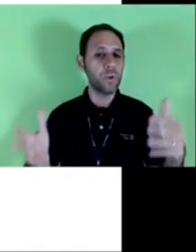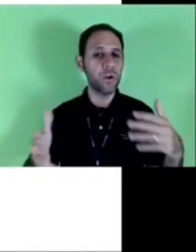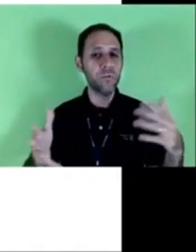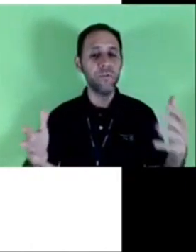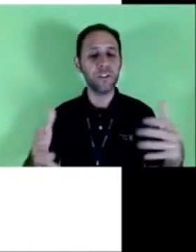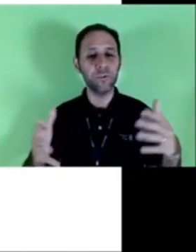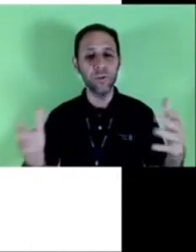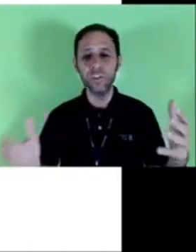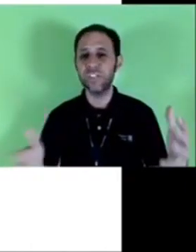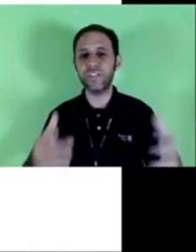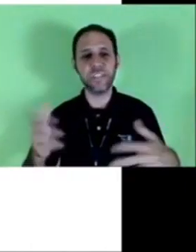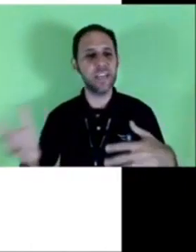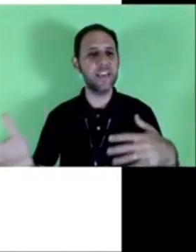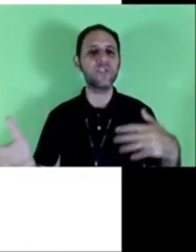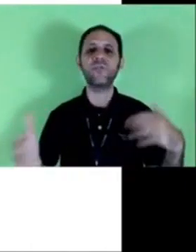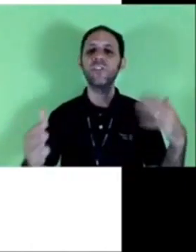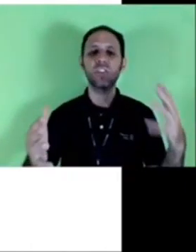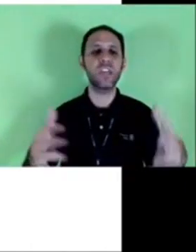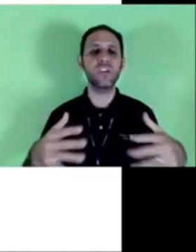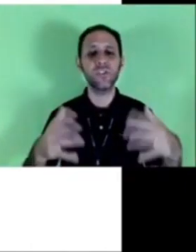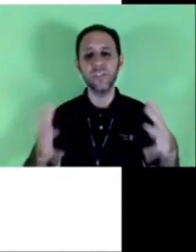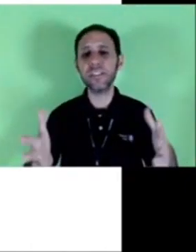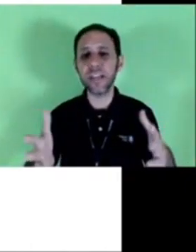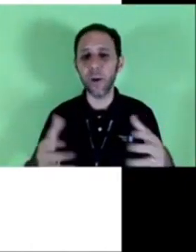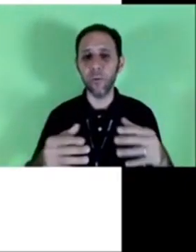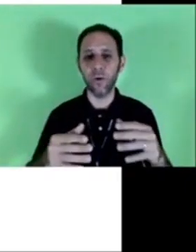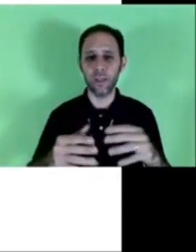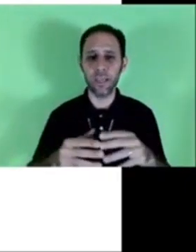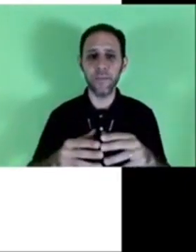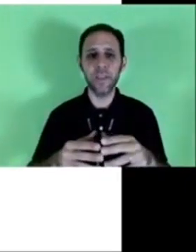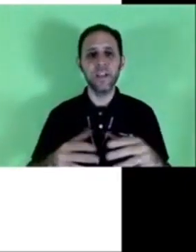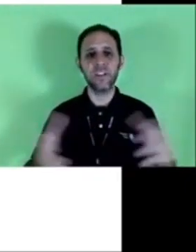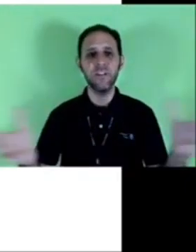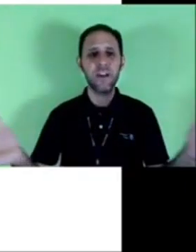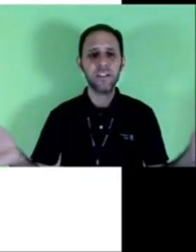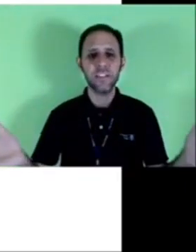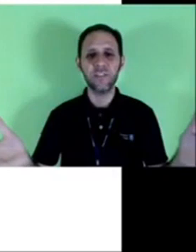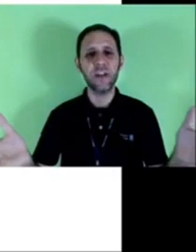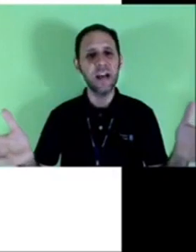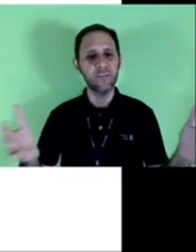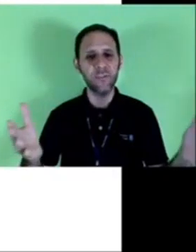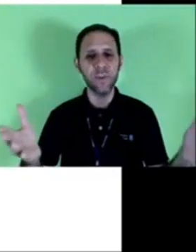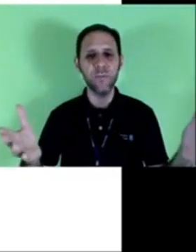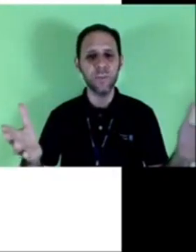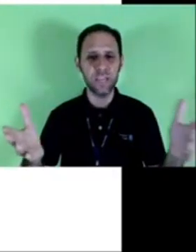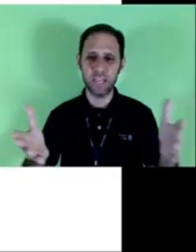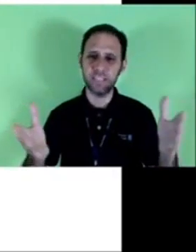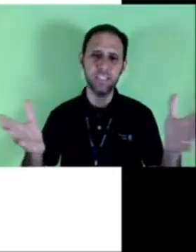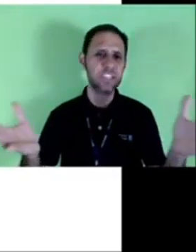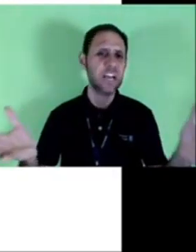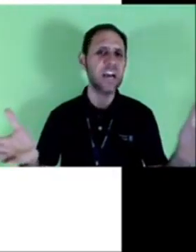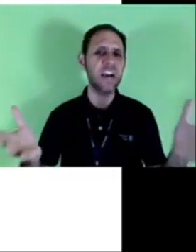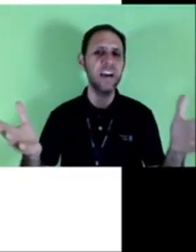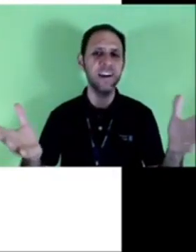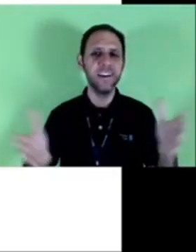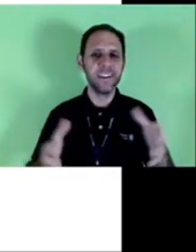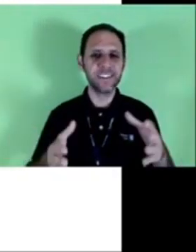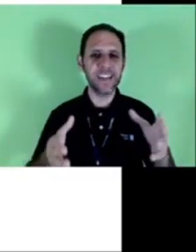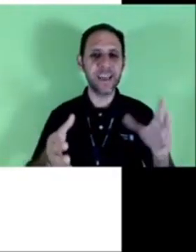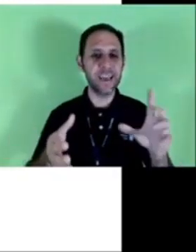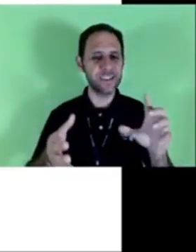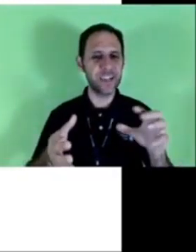ou por algum fator de incêndio enchente coisa e tal ok só não vale dizer que o gato comeu porque essa já